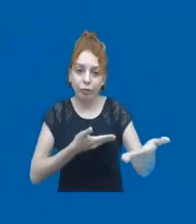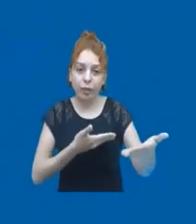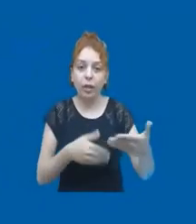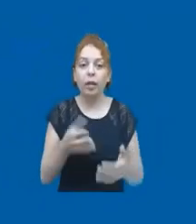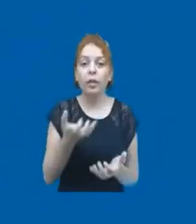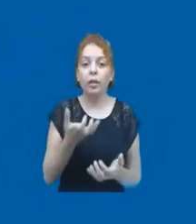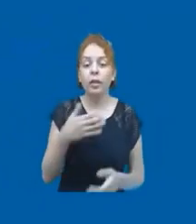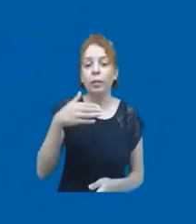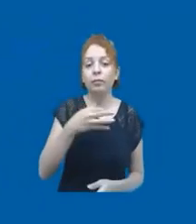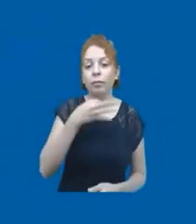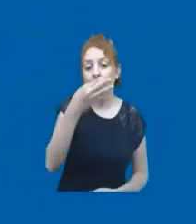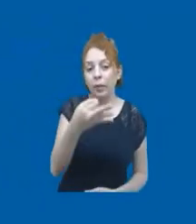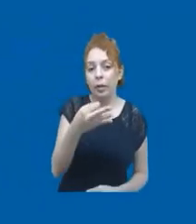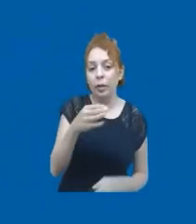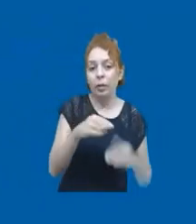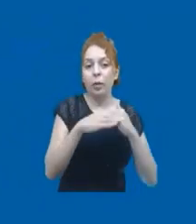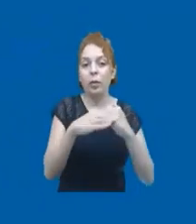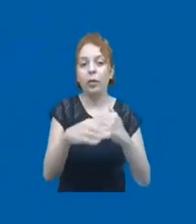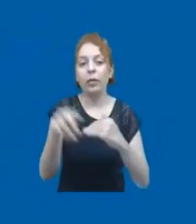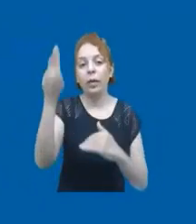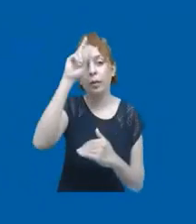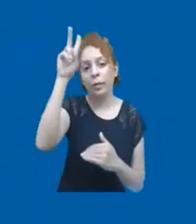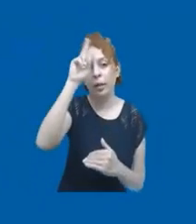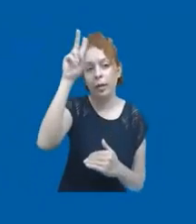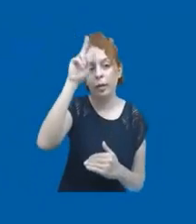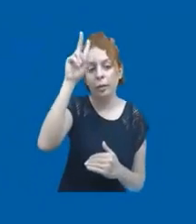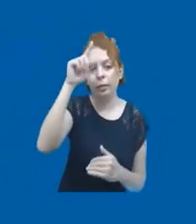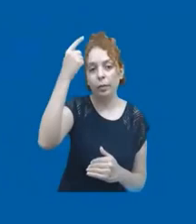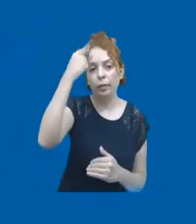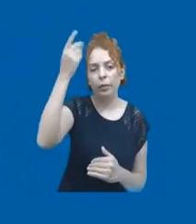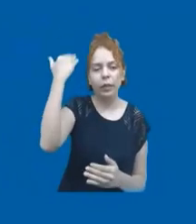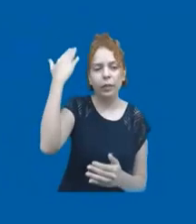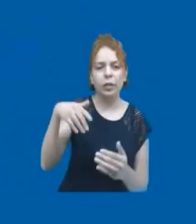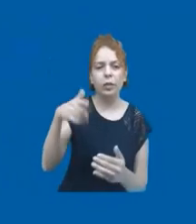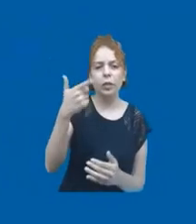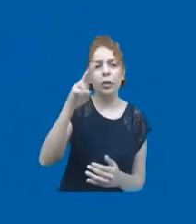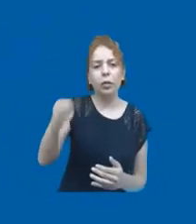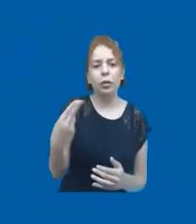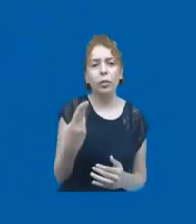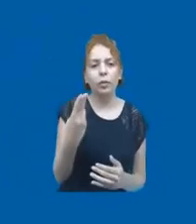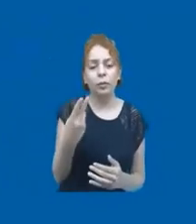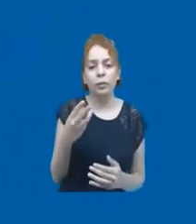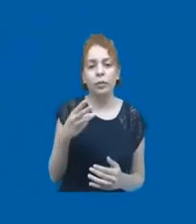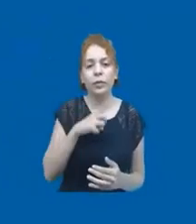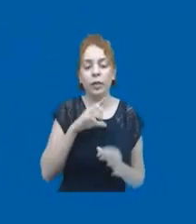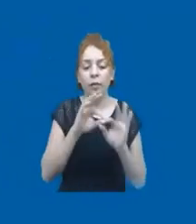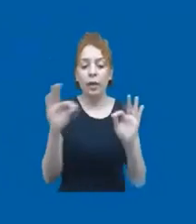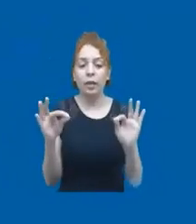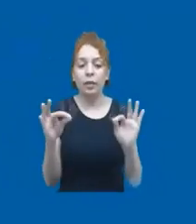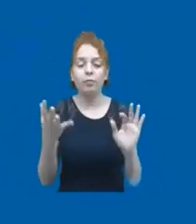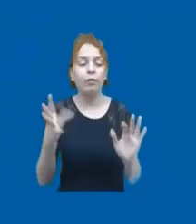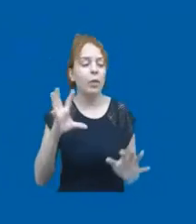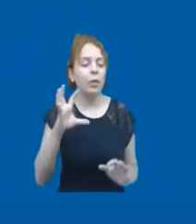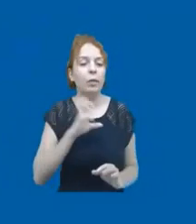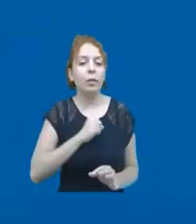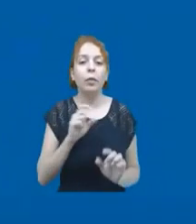para mim igualdade, eu vou lembrar agora um grande pensador que viveu há mais de dois mil anos atrás, ele tinha duas frases que eu gosto muito.